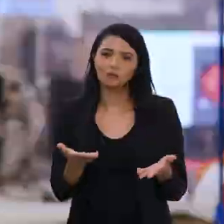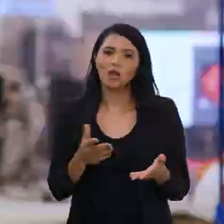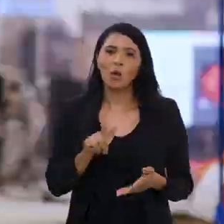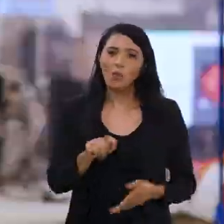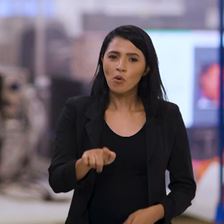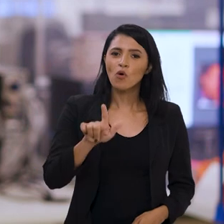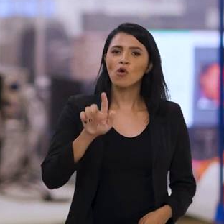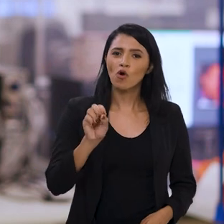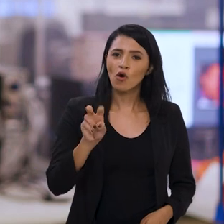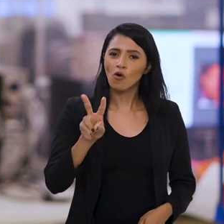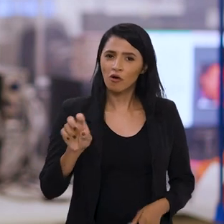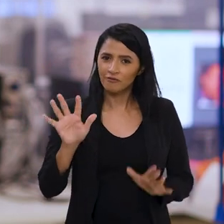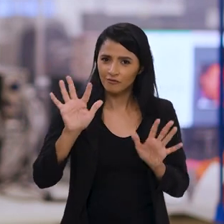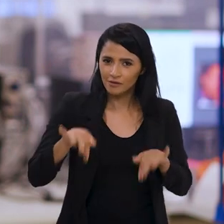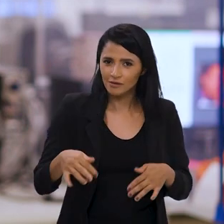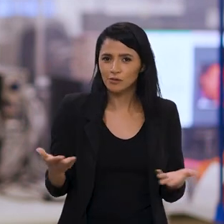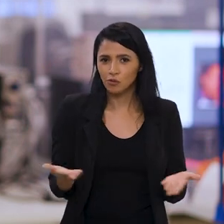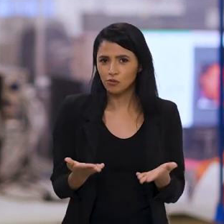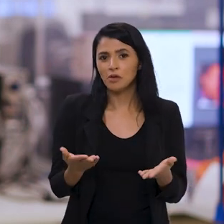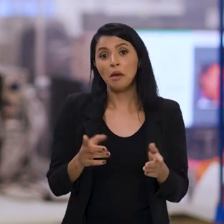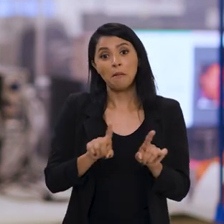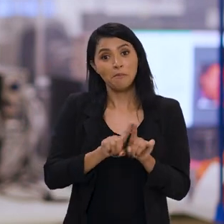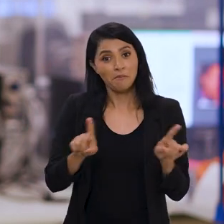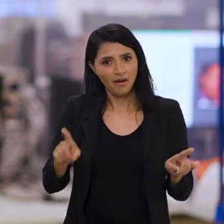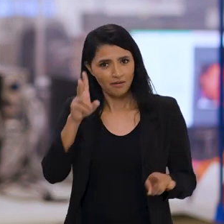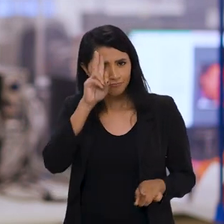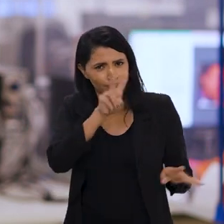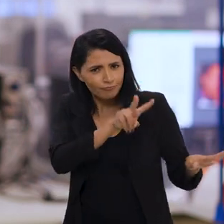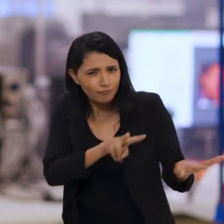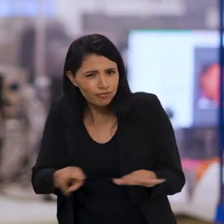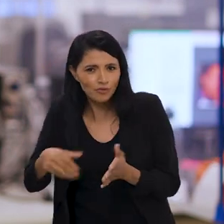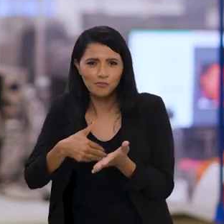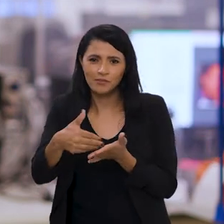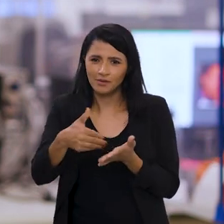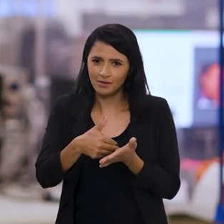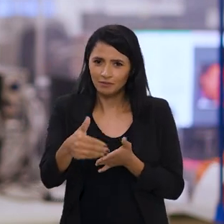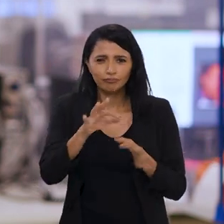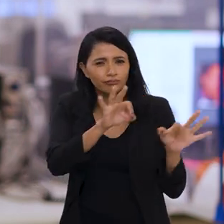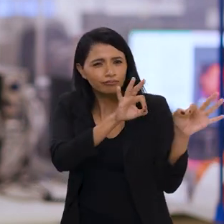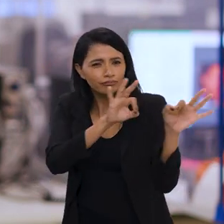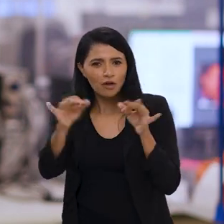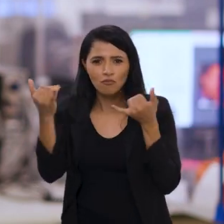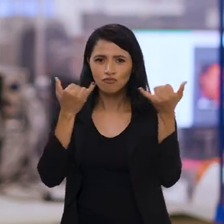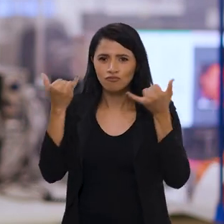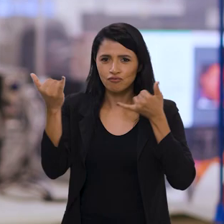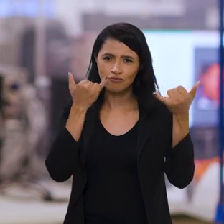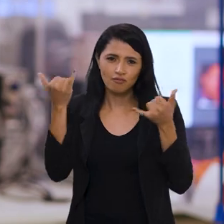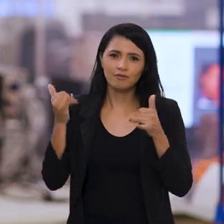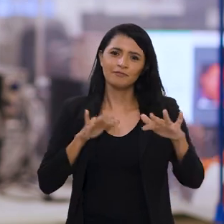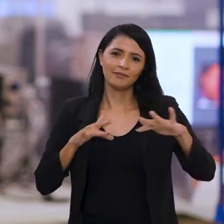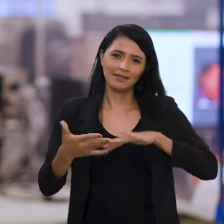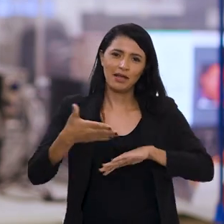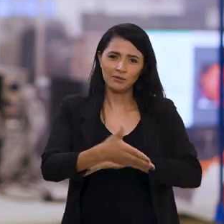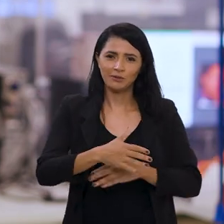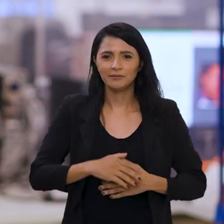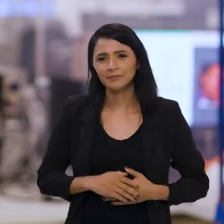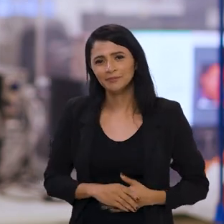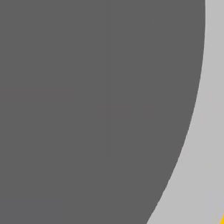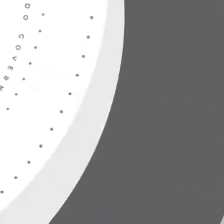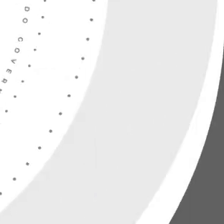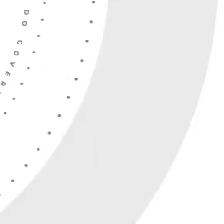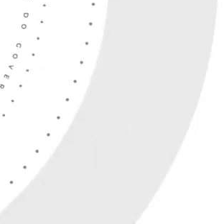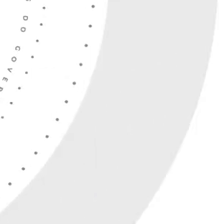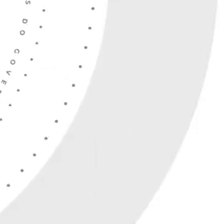Ponto Gobi de hoje fica por aqui, mas a semana está apenas começando. Acompanhe mais notícias nas nossas redes sociais.